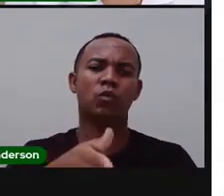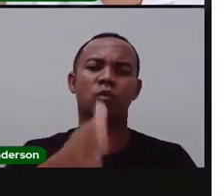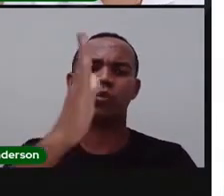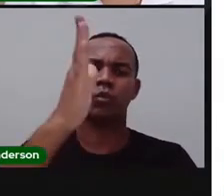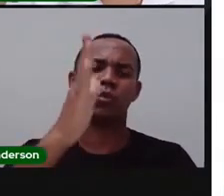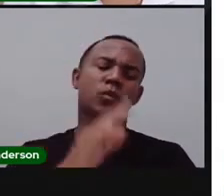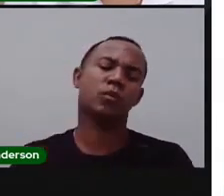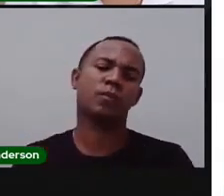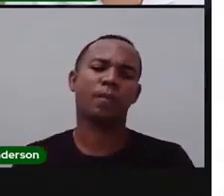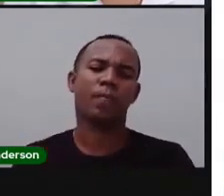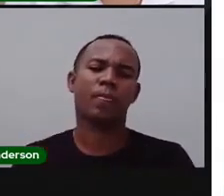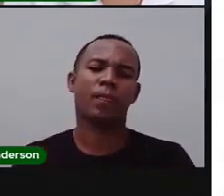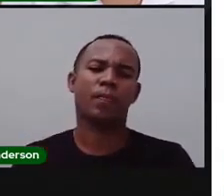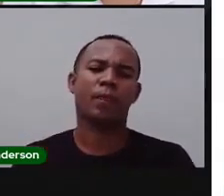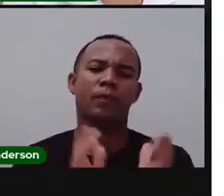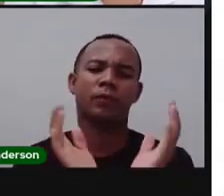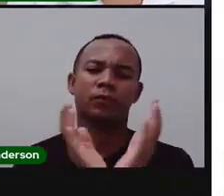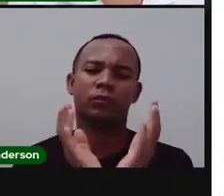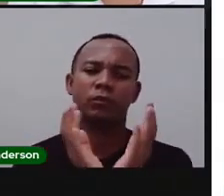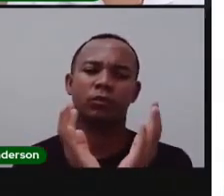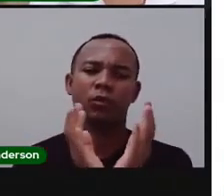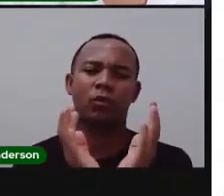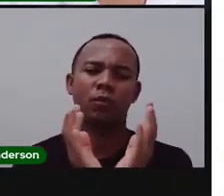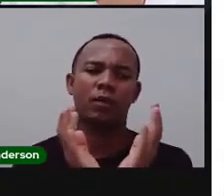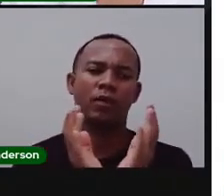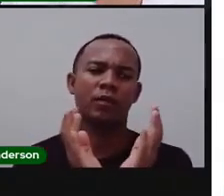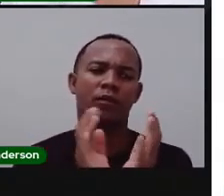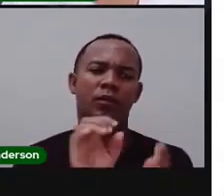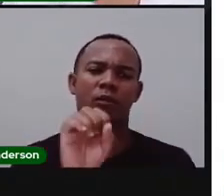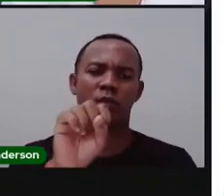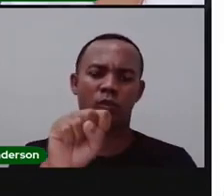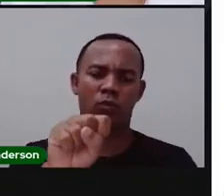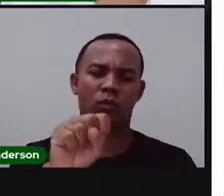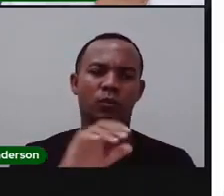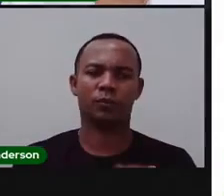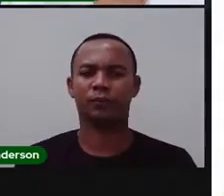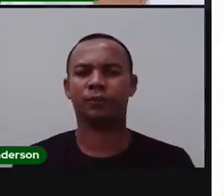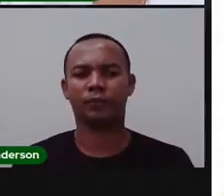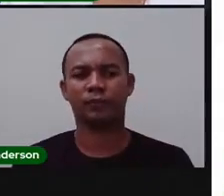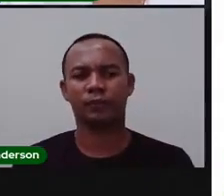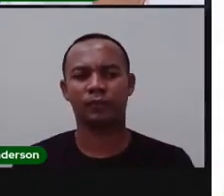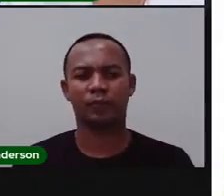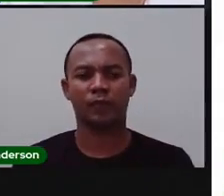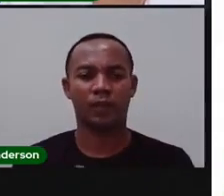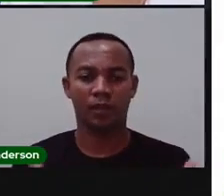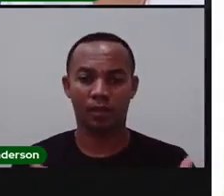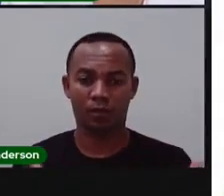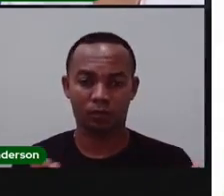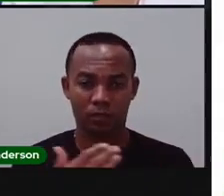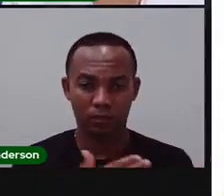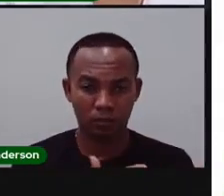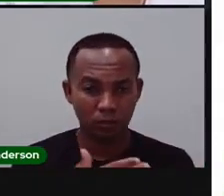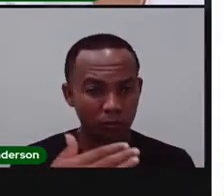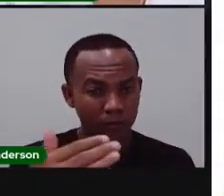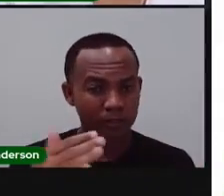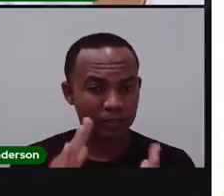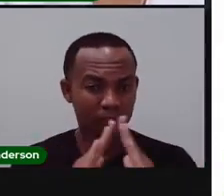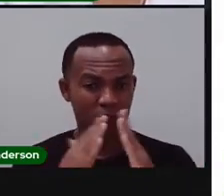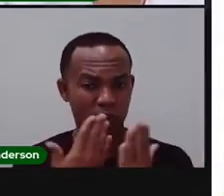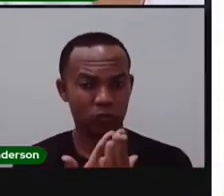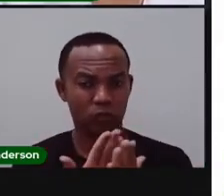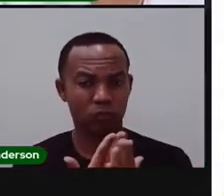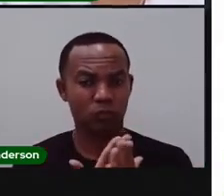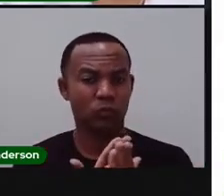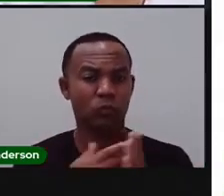Não foi isso? Então, o Tomba, a Caixa d'Água do Tomba, estão para o sul. Então, vamos lá começar a nossa aula hoje. Porque hoje gente tem um monte de coisa